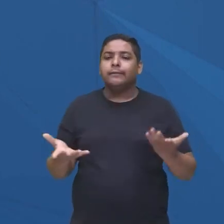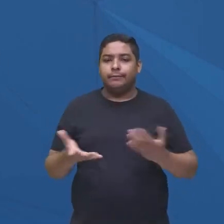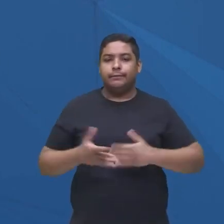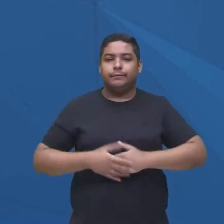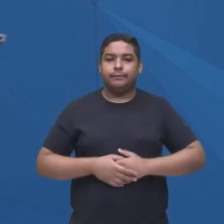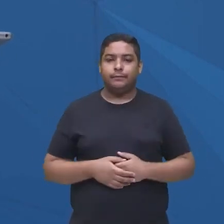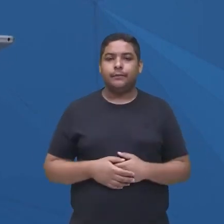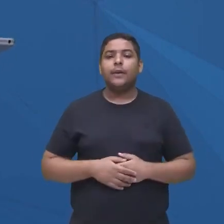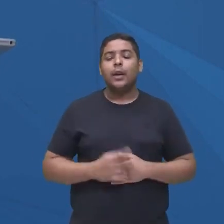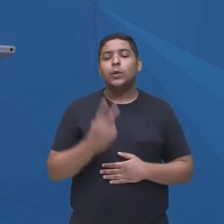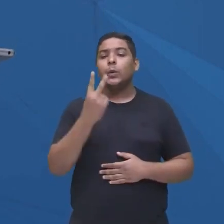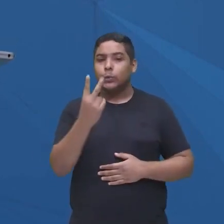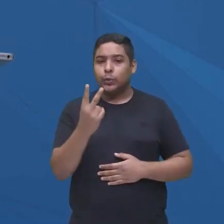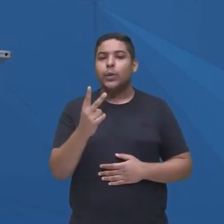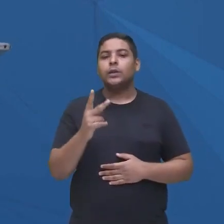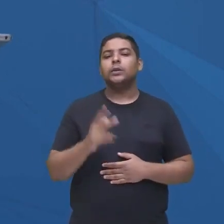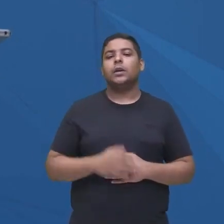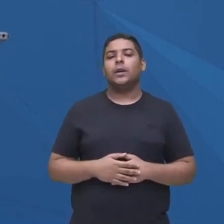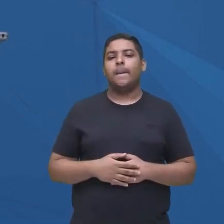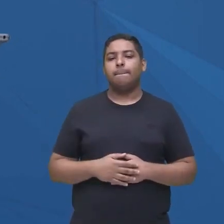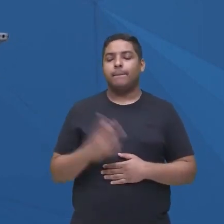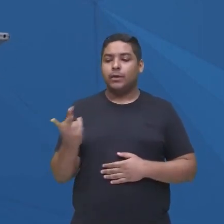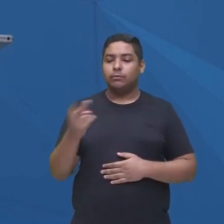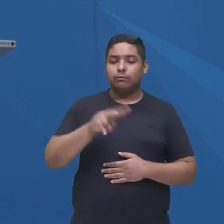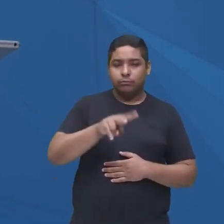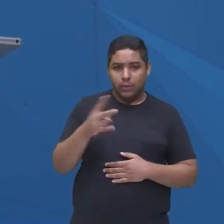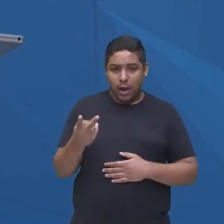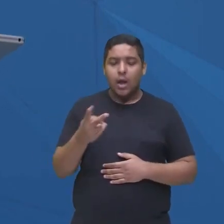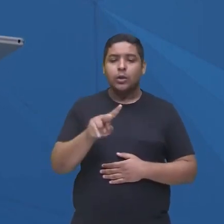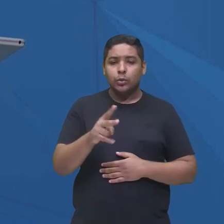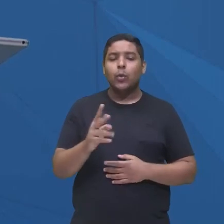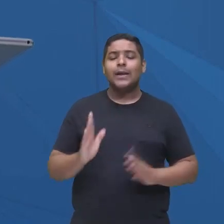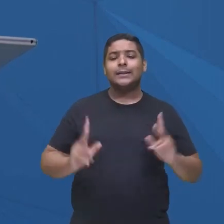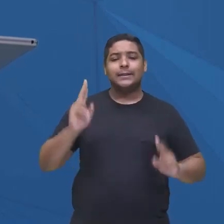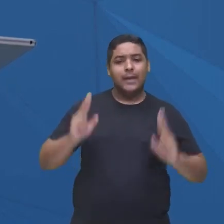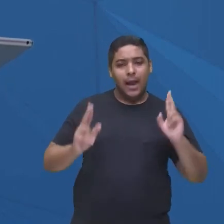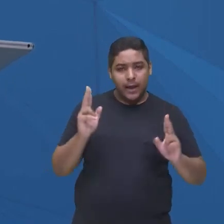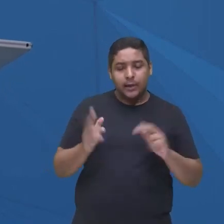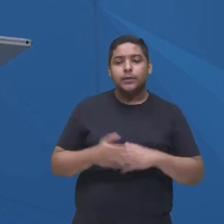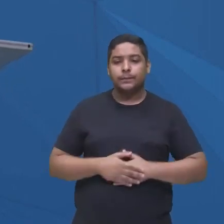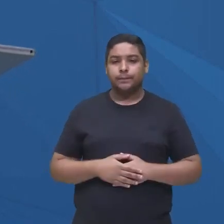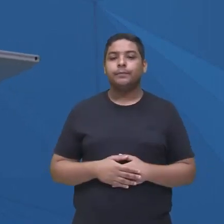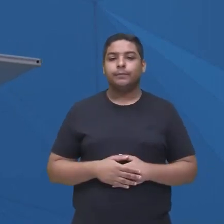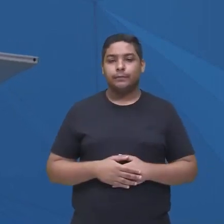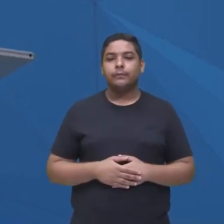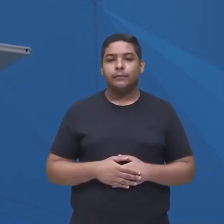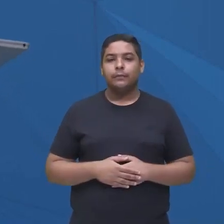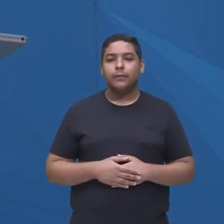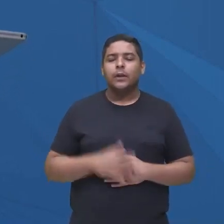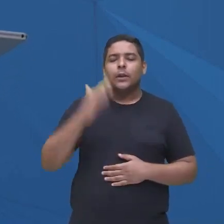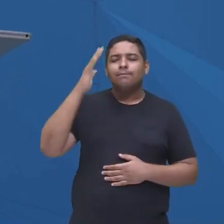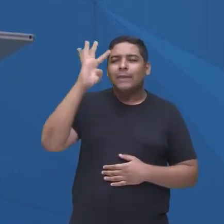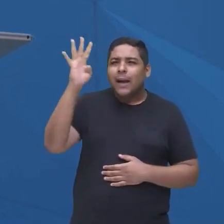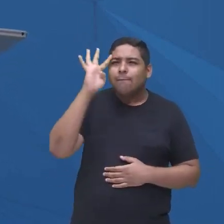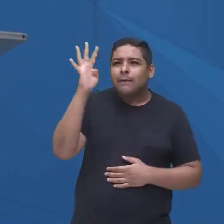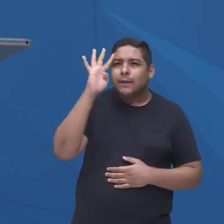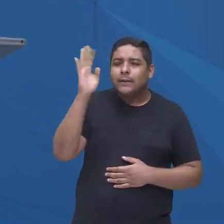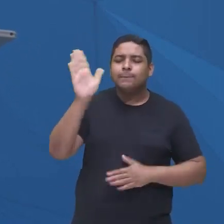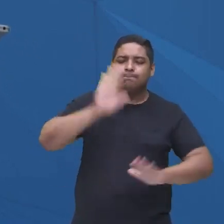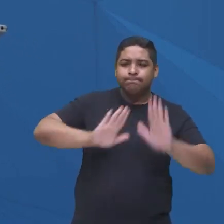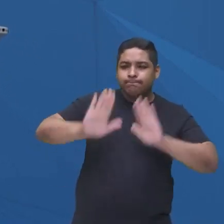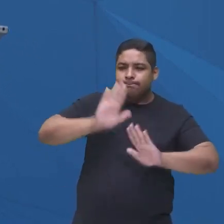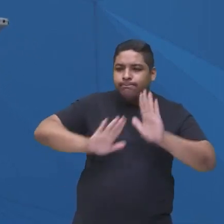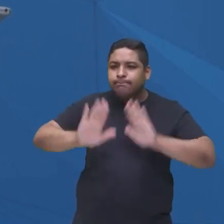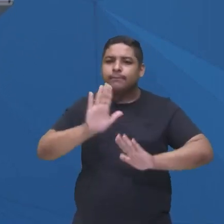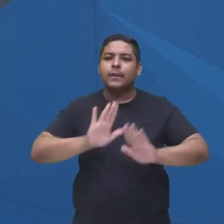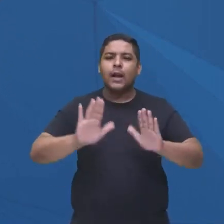minisséries, né, Olhos que Condenam, Inacreditável, que a gente passa a ficar um pouco mais reflexivo, cuidadoso, cauteloso em